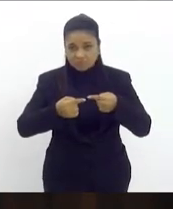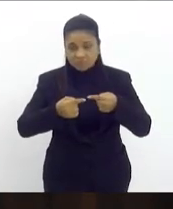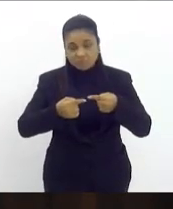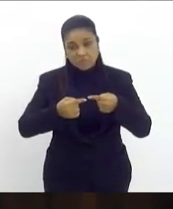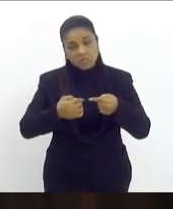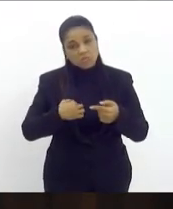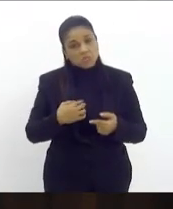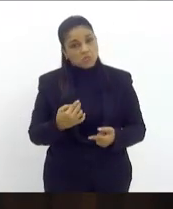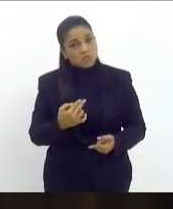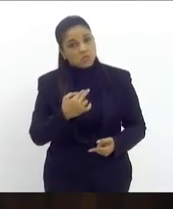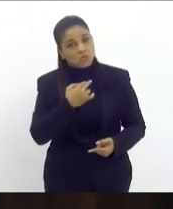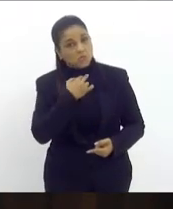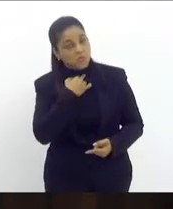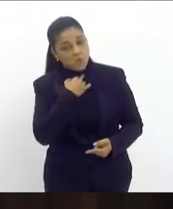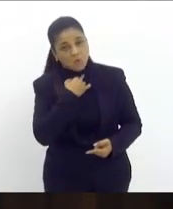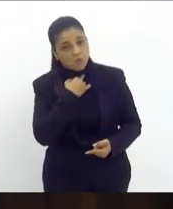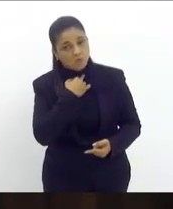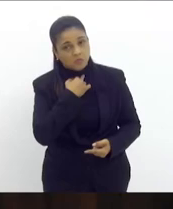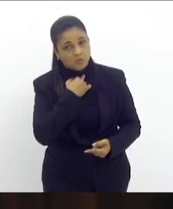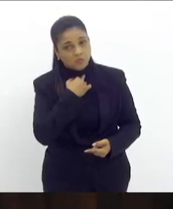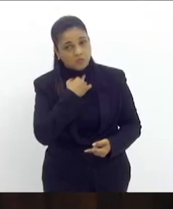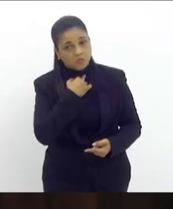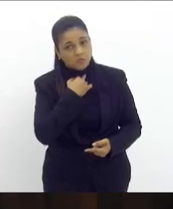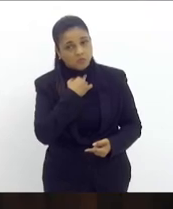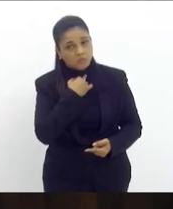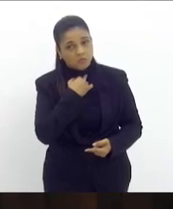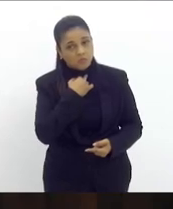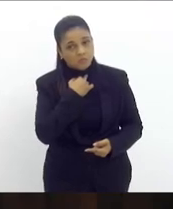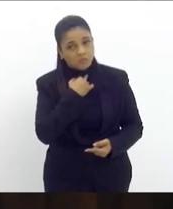cabe mais... Ah, não cabe. Deixa não...